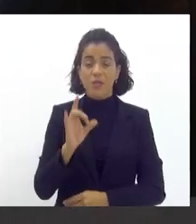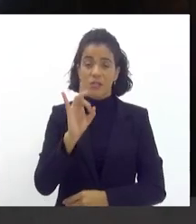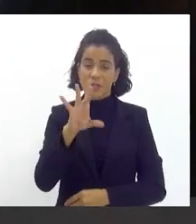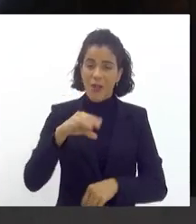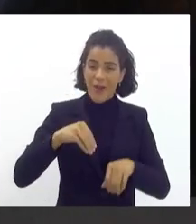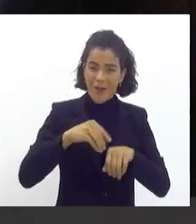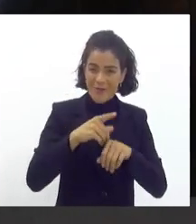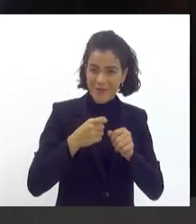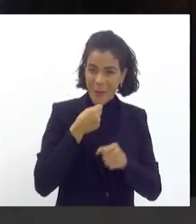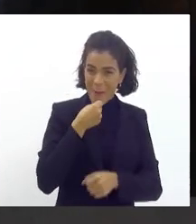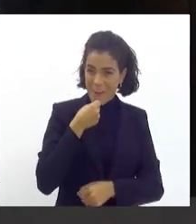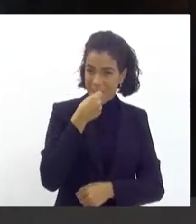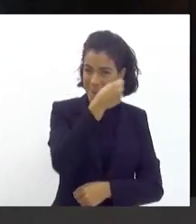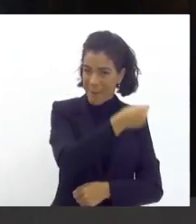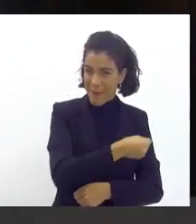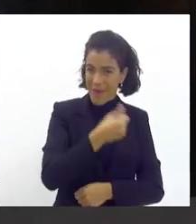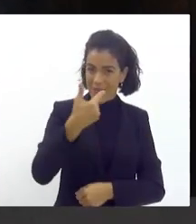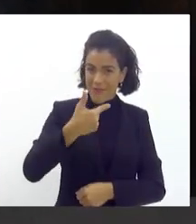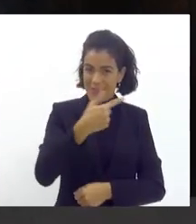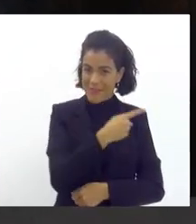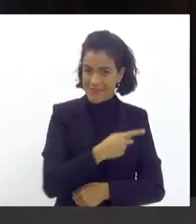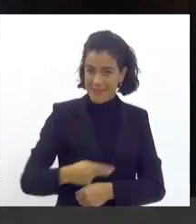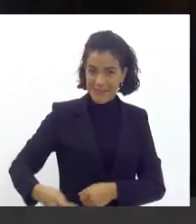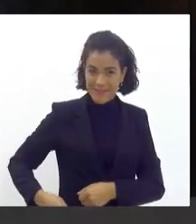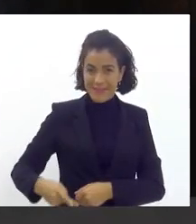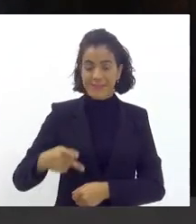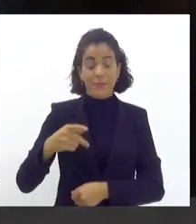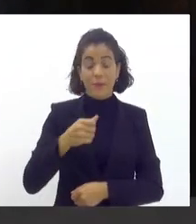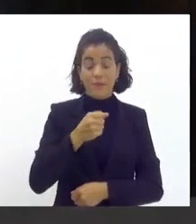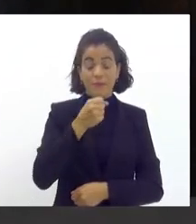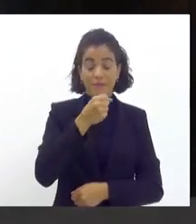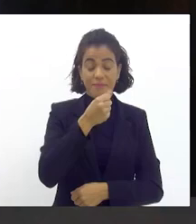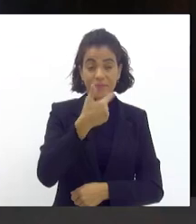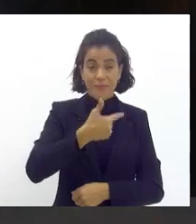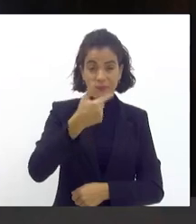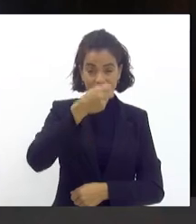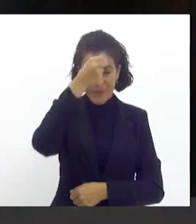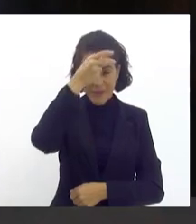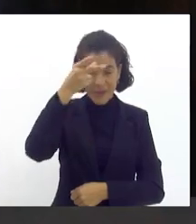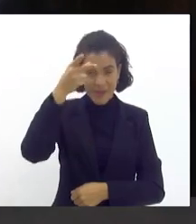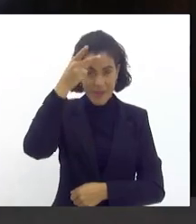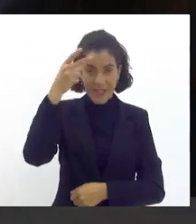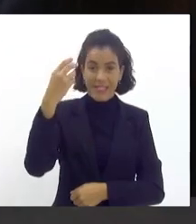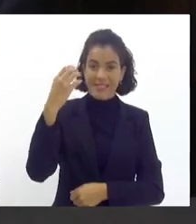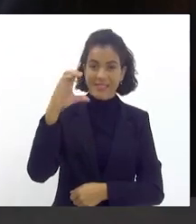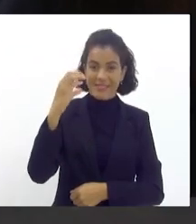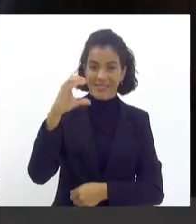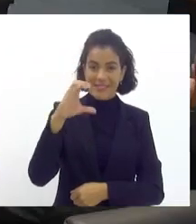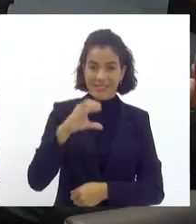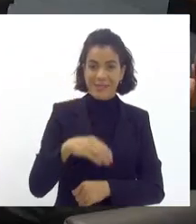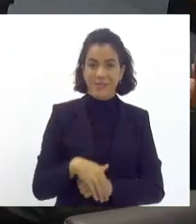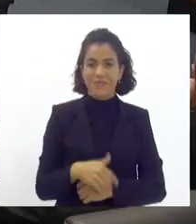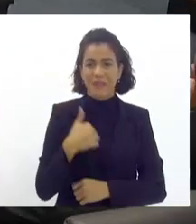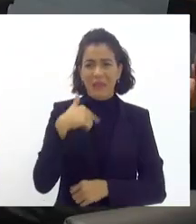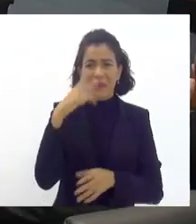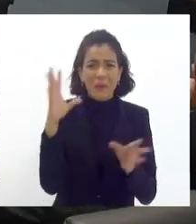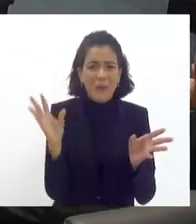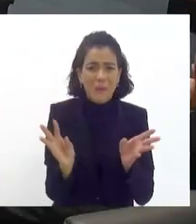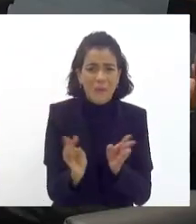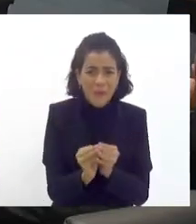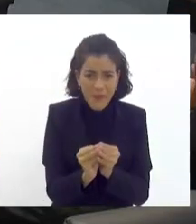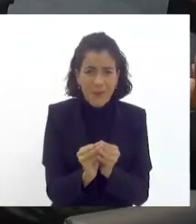passar para o nosso vice-prefeito da cidade de Niterói Paulo Bagueira para poder aqui fazer uma saudação bem eu vou ser bem breve